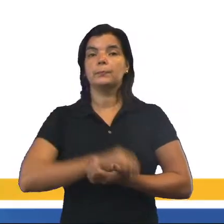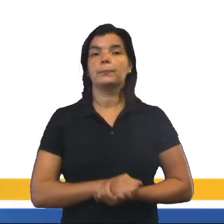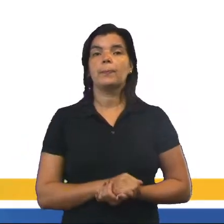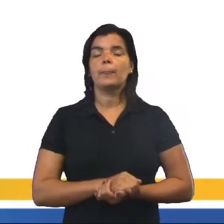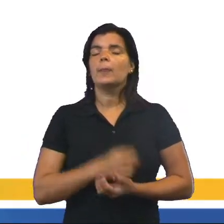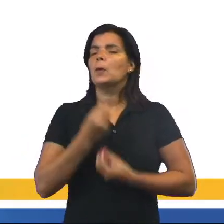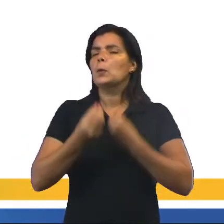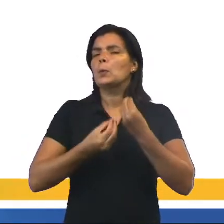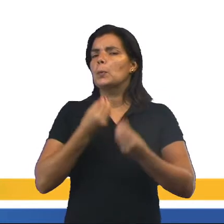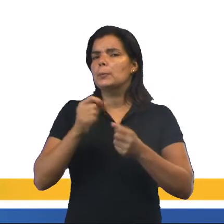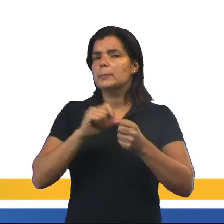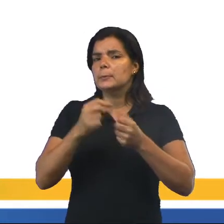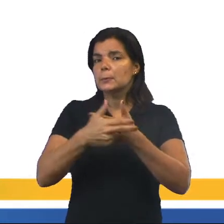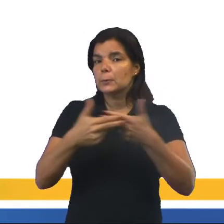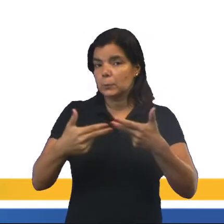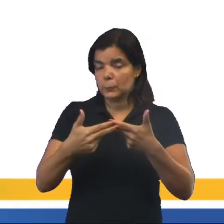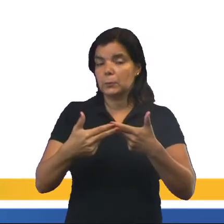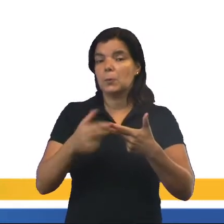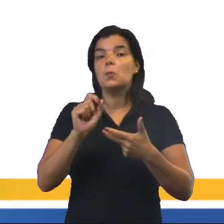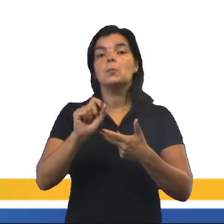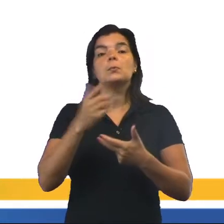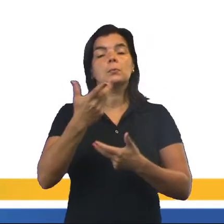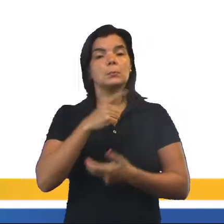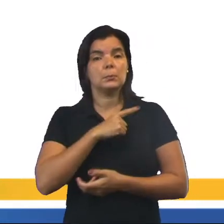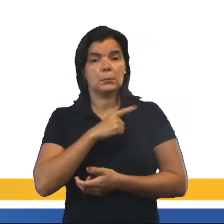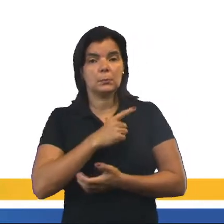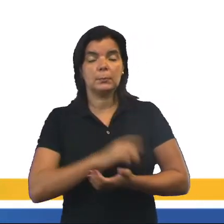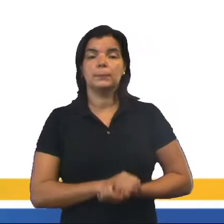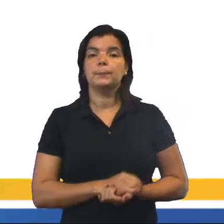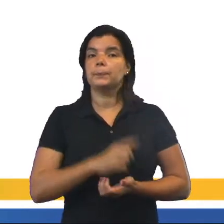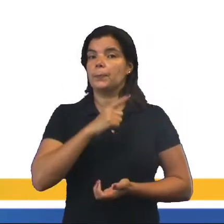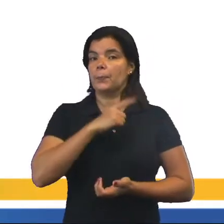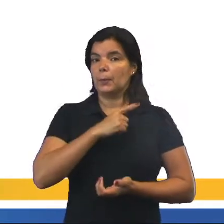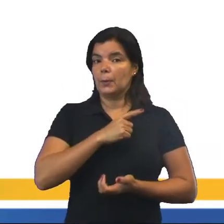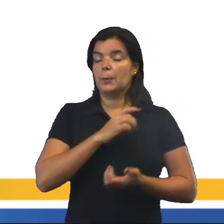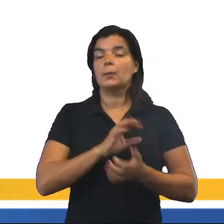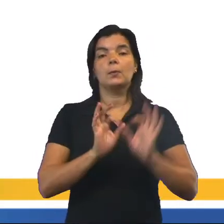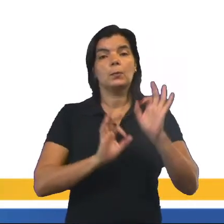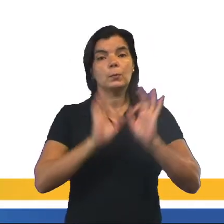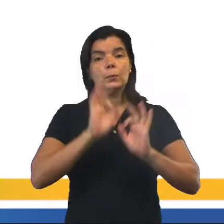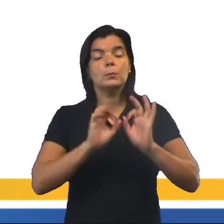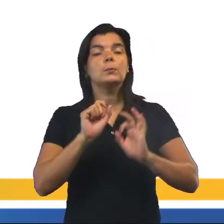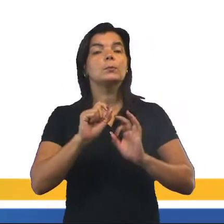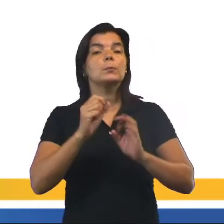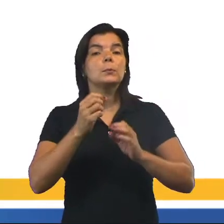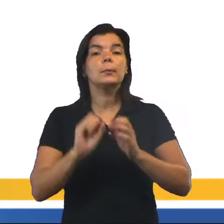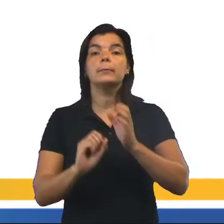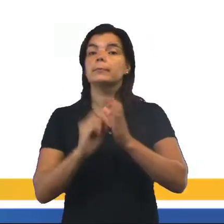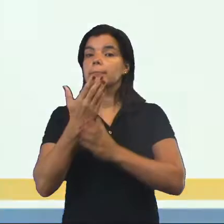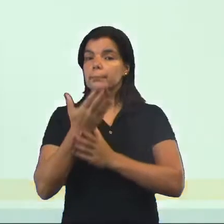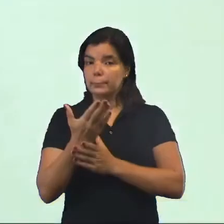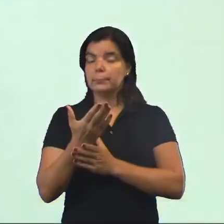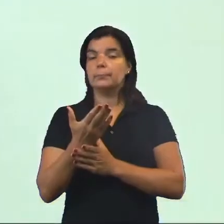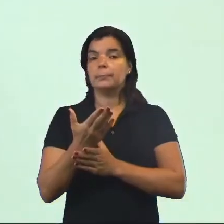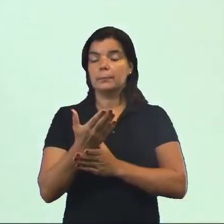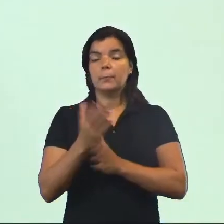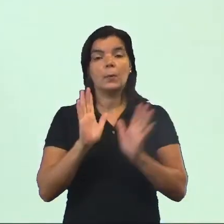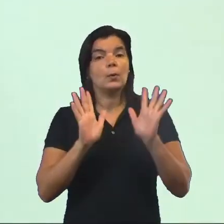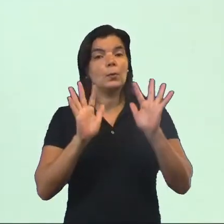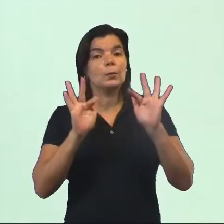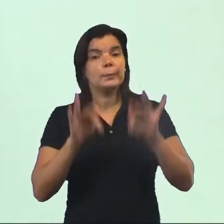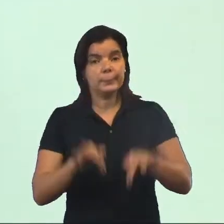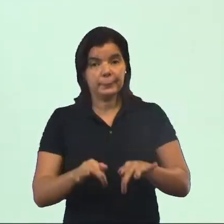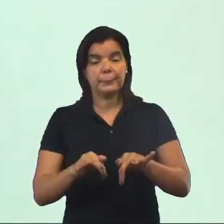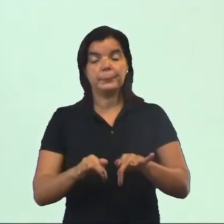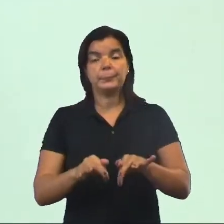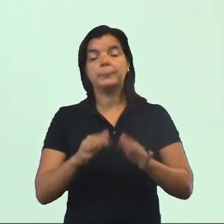E como produto dessa reação química, o que nós temos? Nós temos o produto, o que vai ser produzido ao final